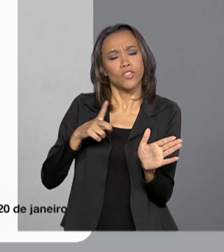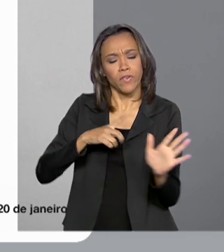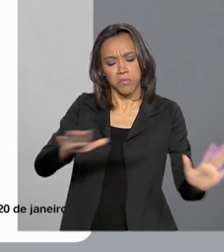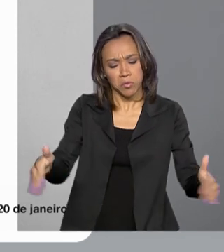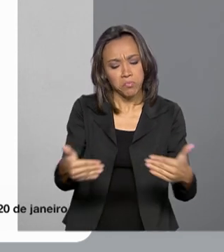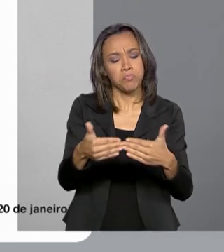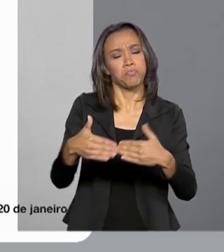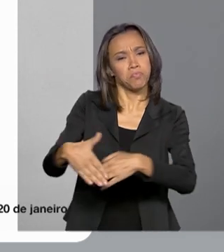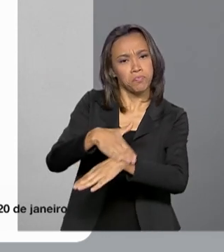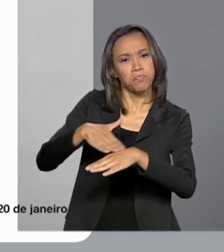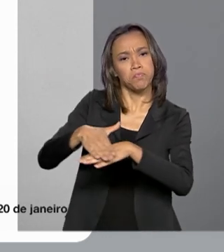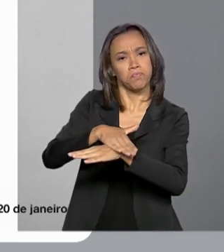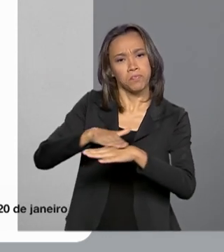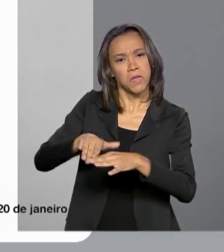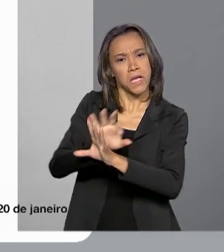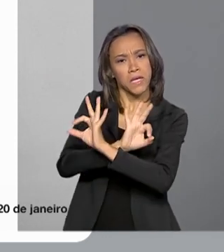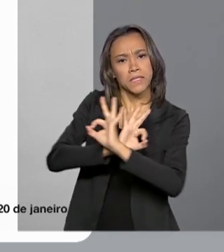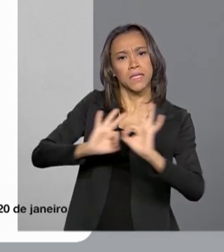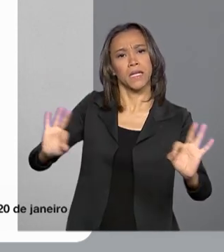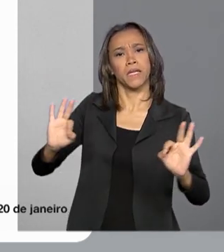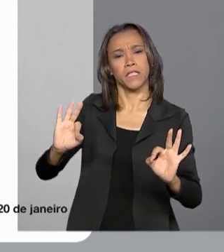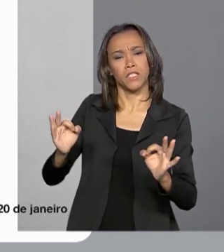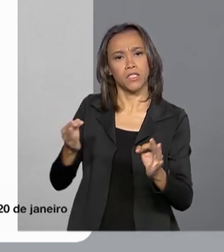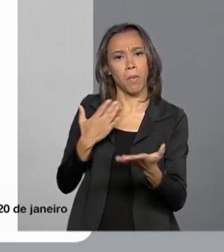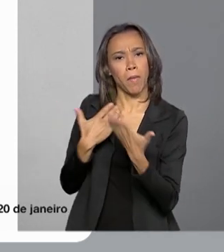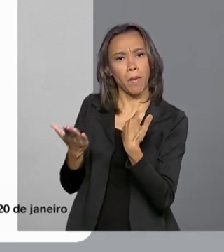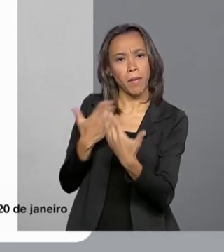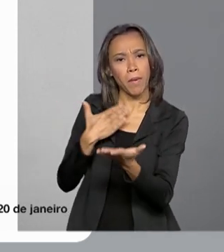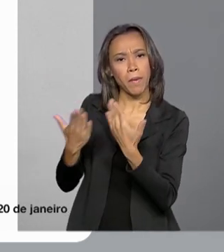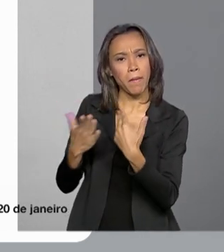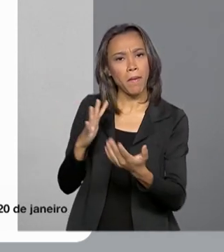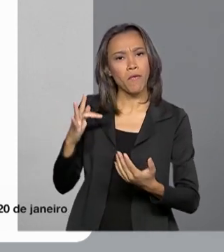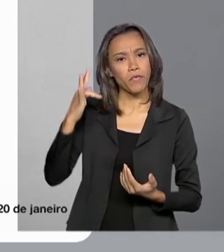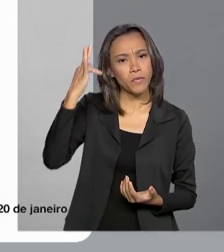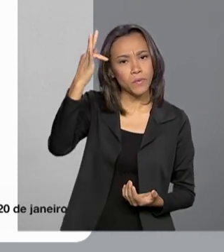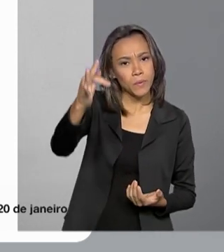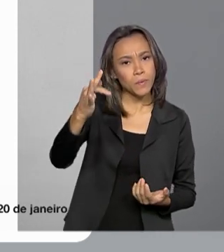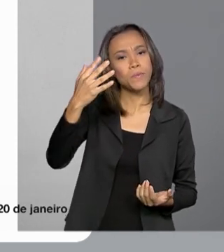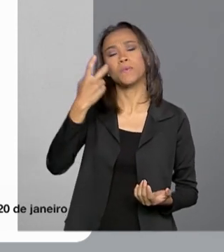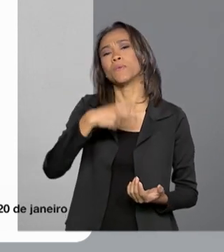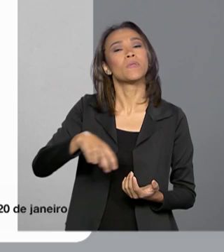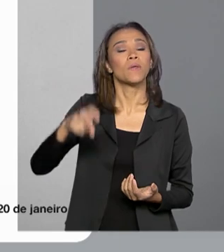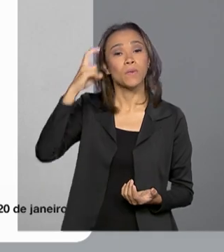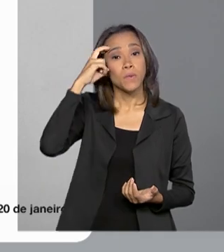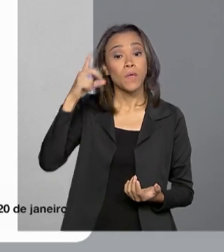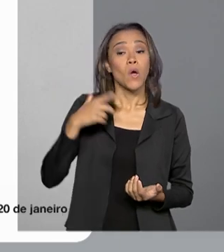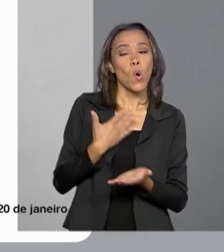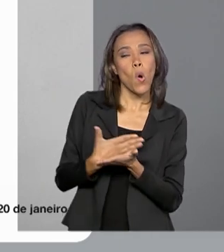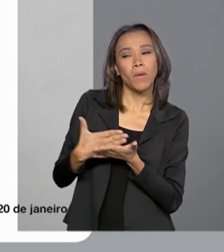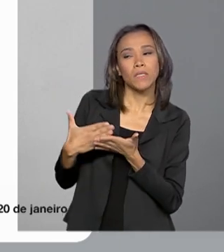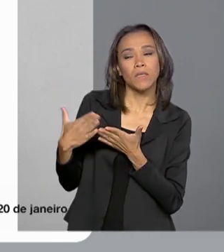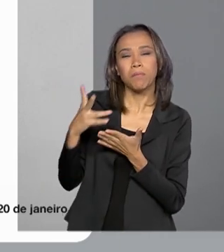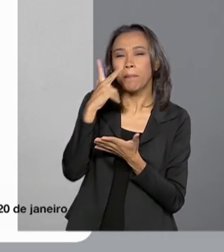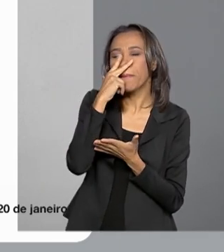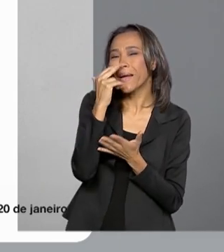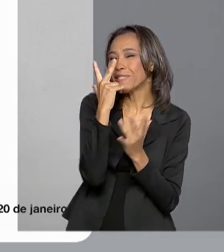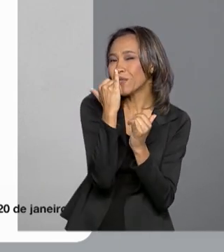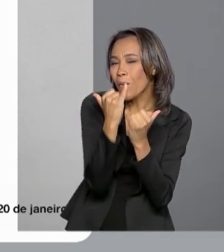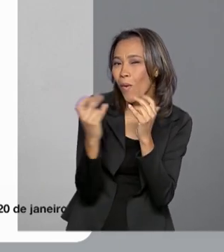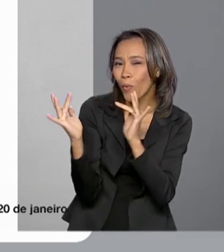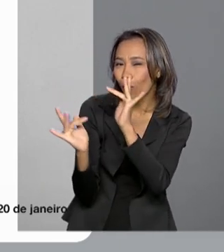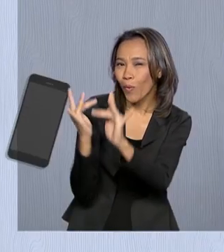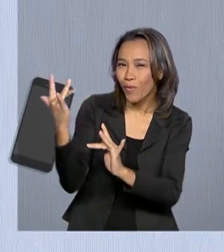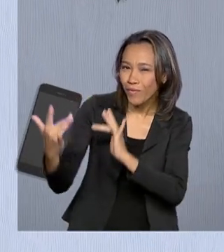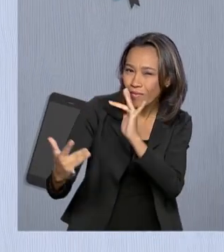excelente conversa sobre o futuro da cultura no Brasil. Iniciamos um noivado que possivelmente trará frutos